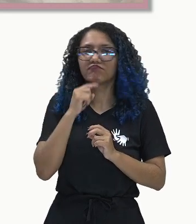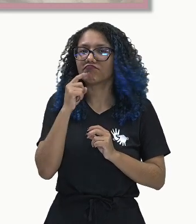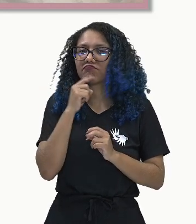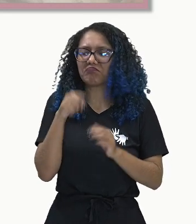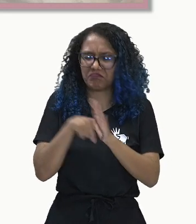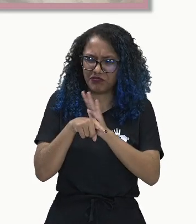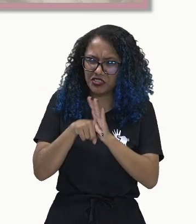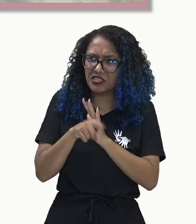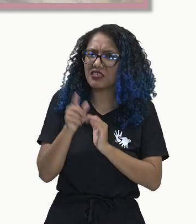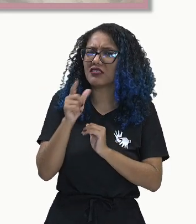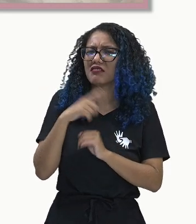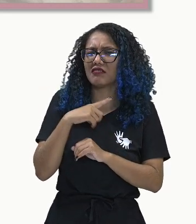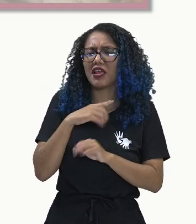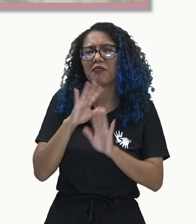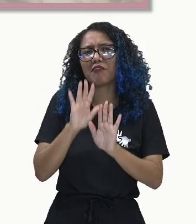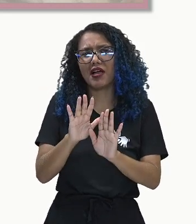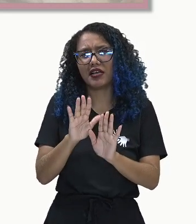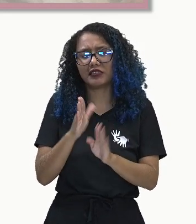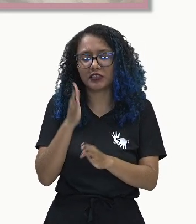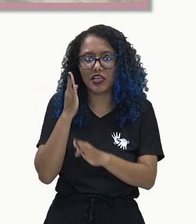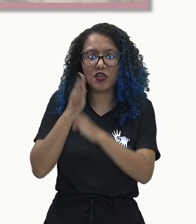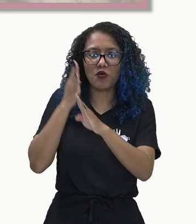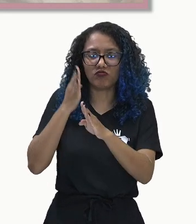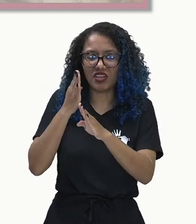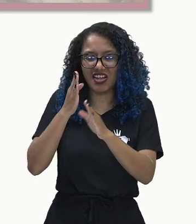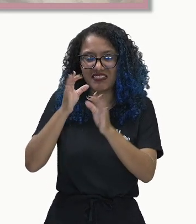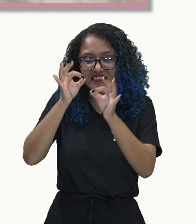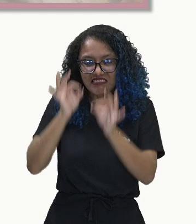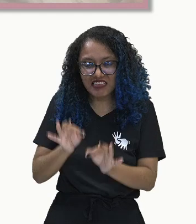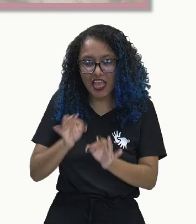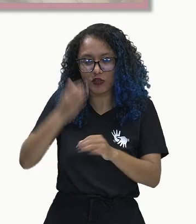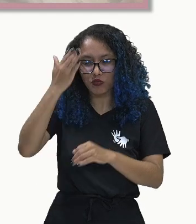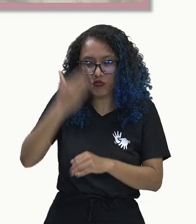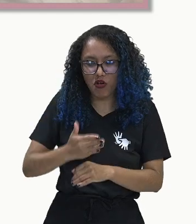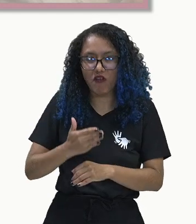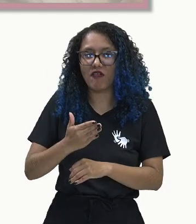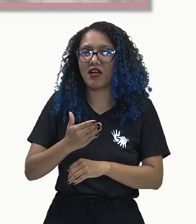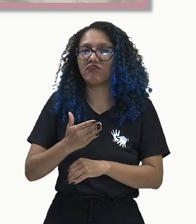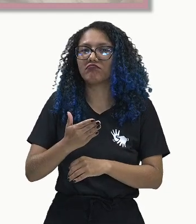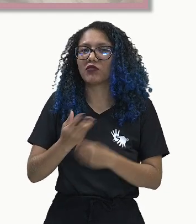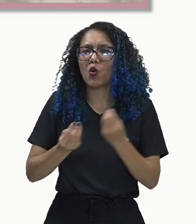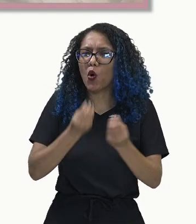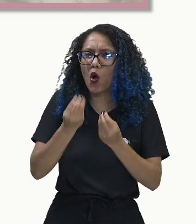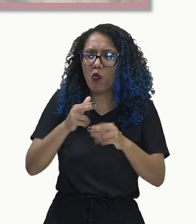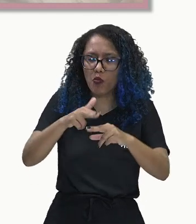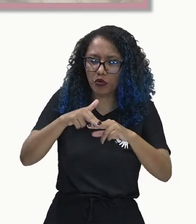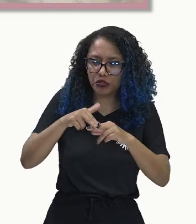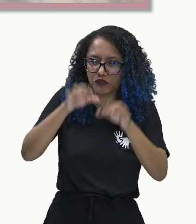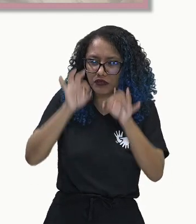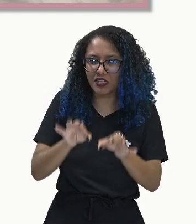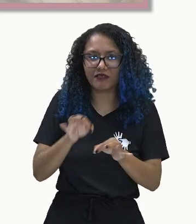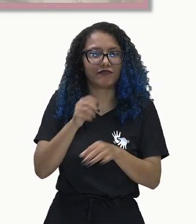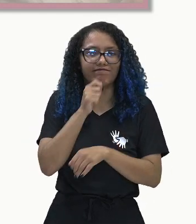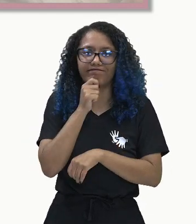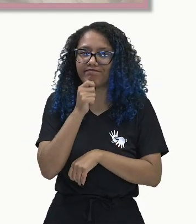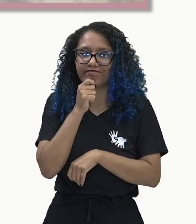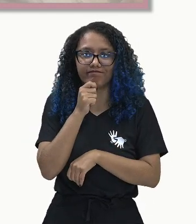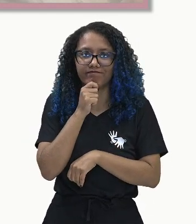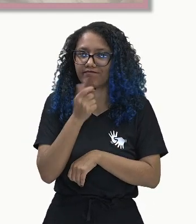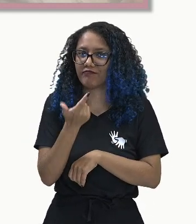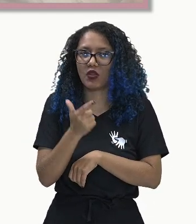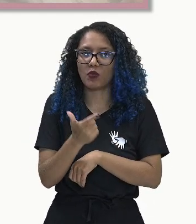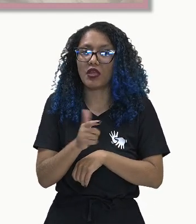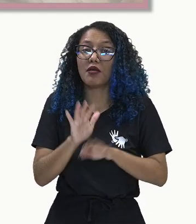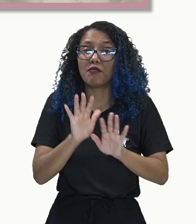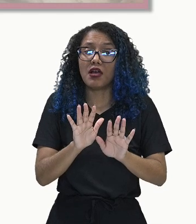mas nada bem determinado com relação a essas causas. Mas há vários fatores que podem